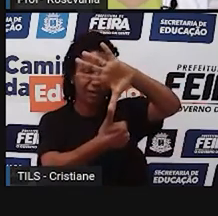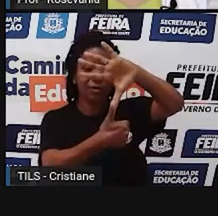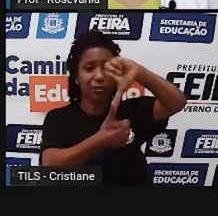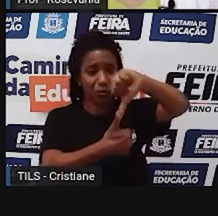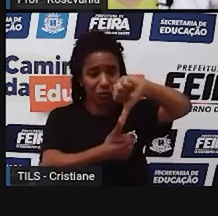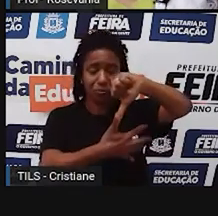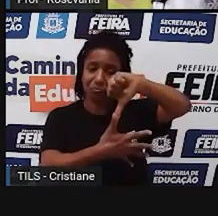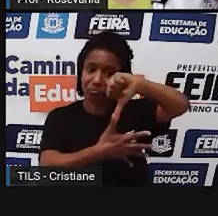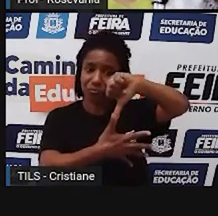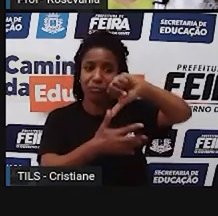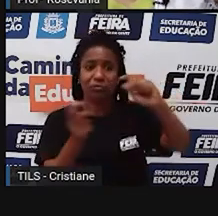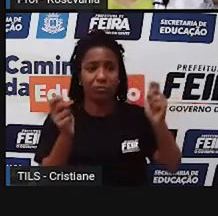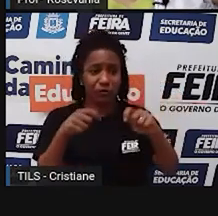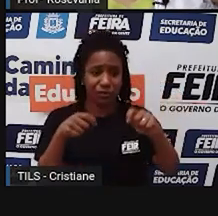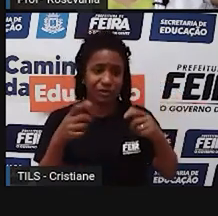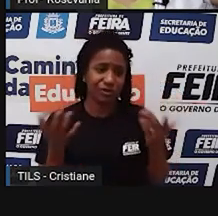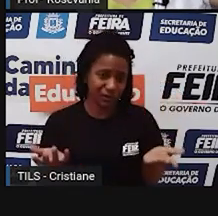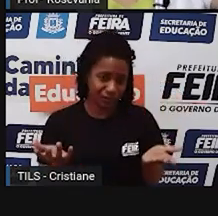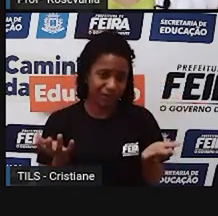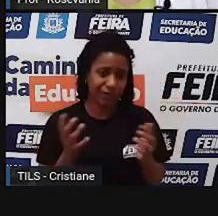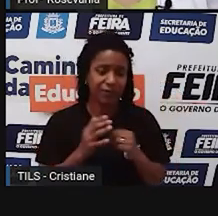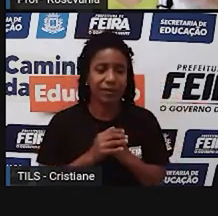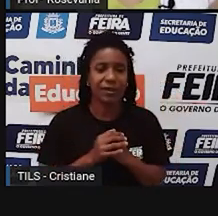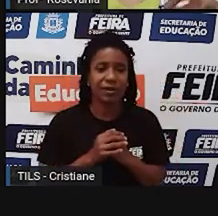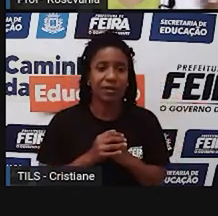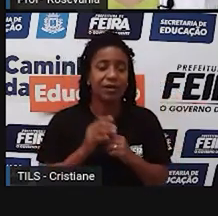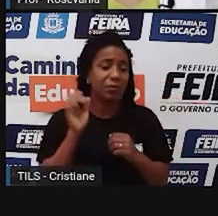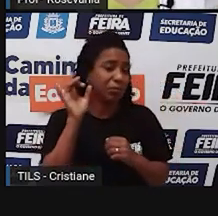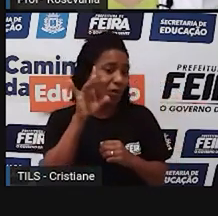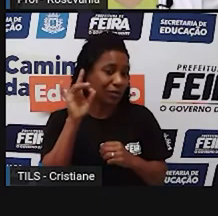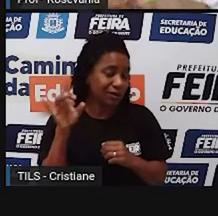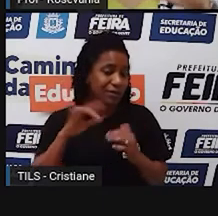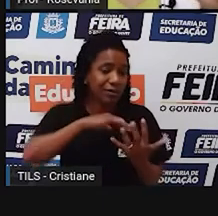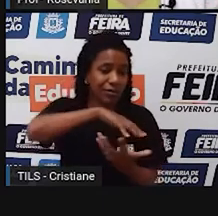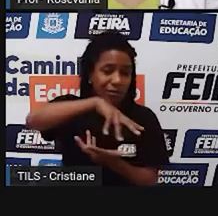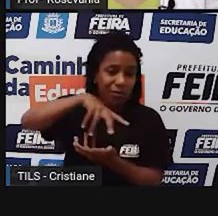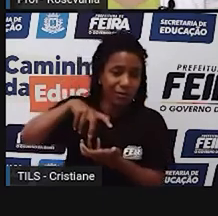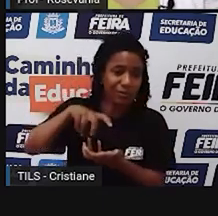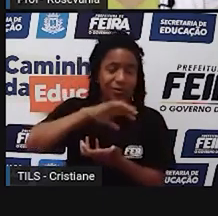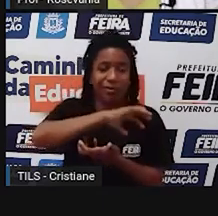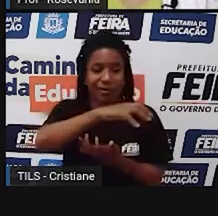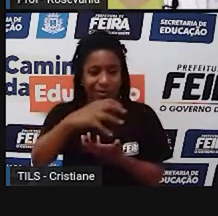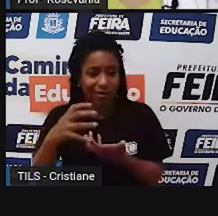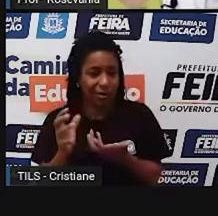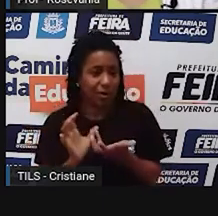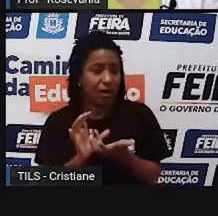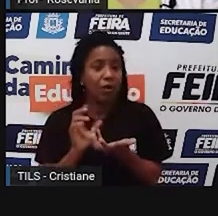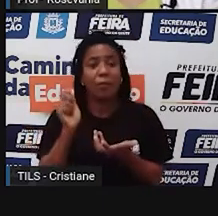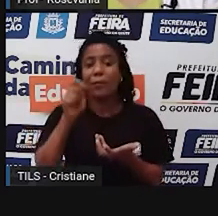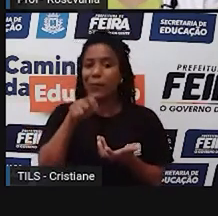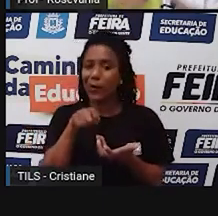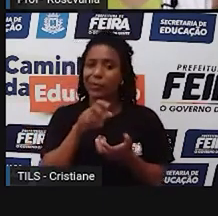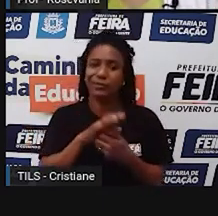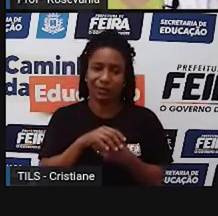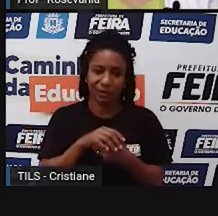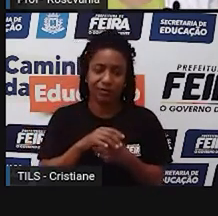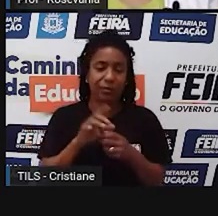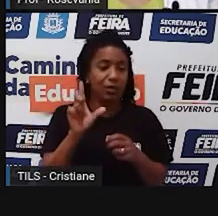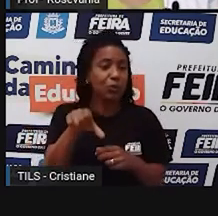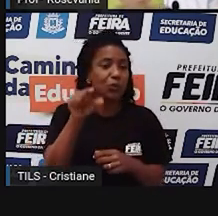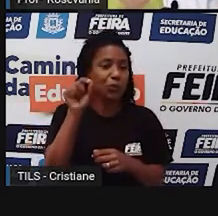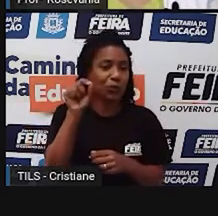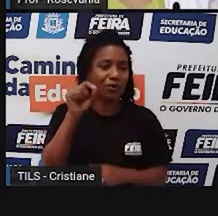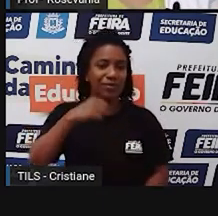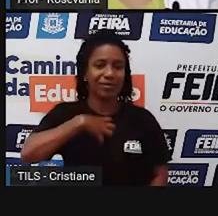mundo, pegar todos os continentes, não importa, a gente dá um recorte. No caso aí, essas são as mesmas